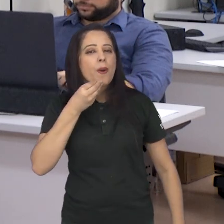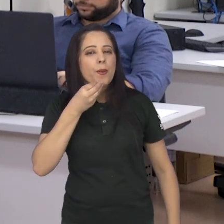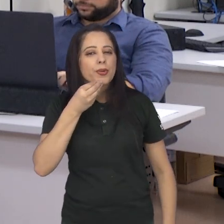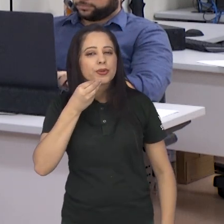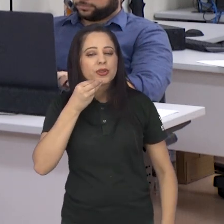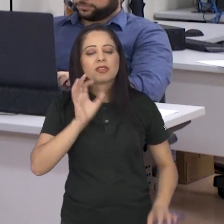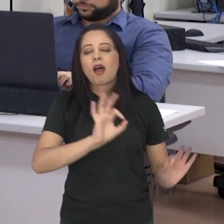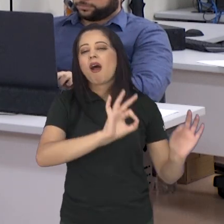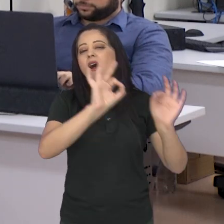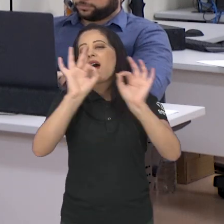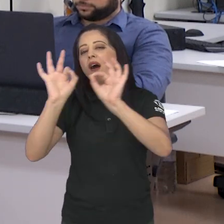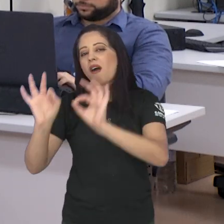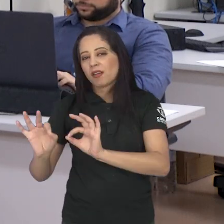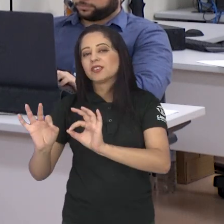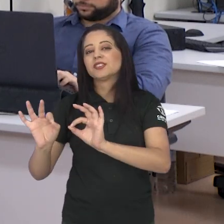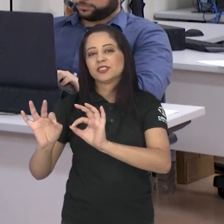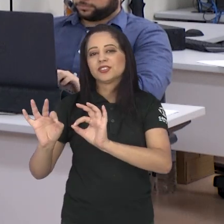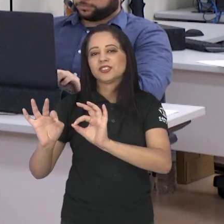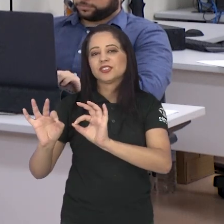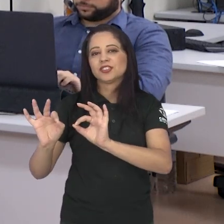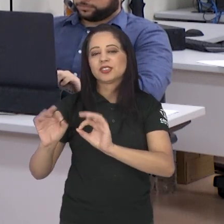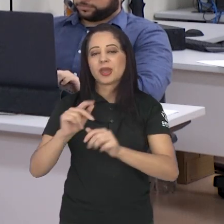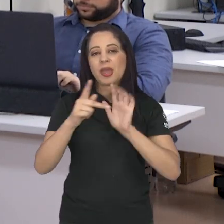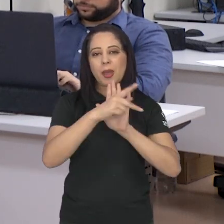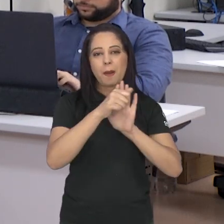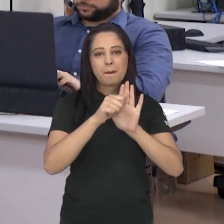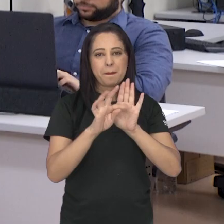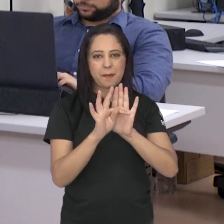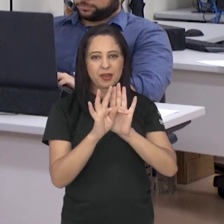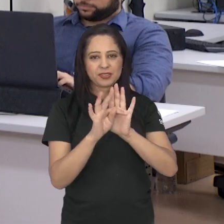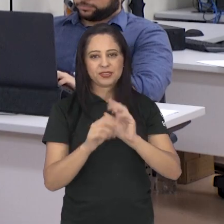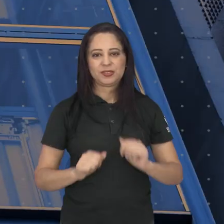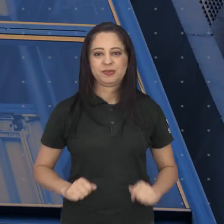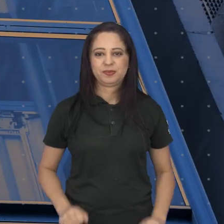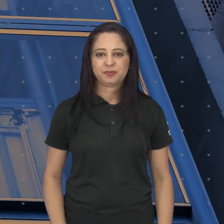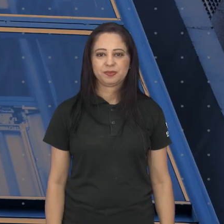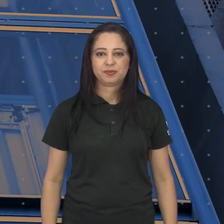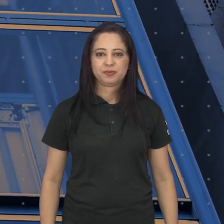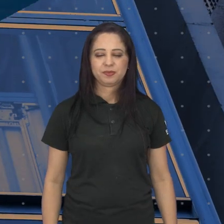confira as vagas que estão disponíveis no Pate de São José dos Campos.